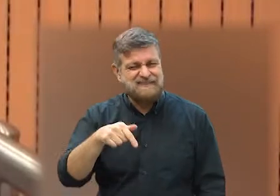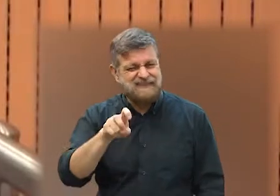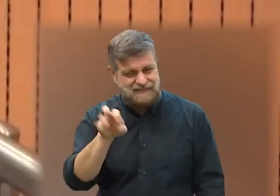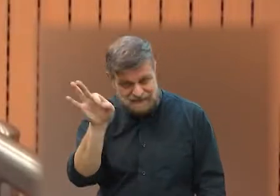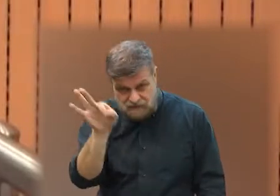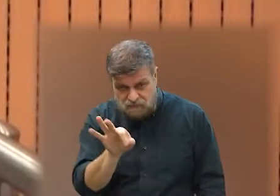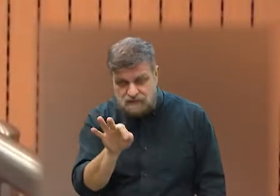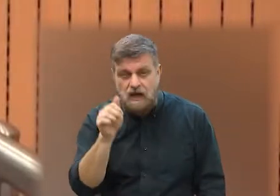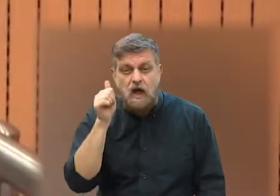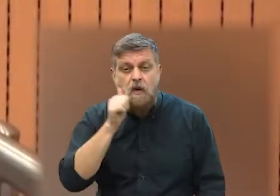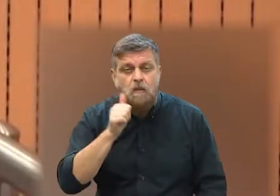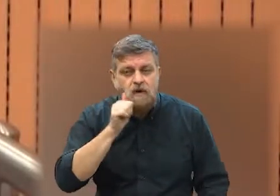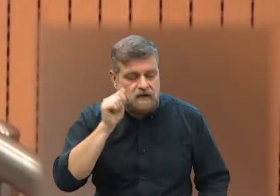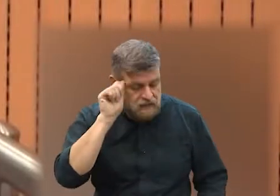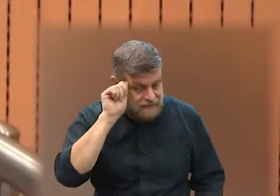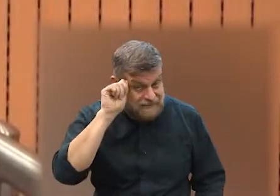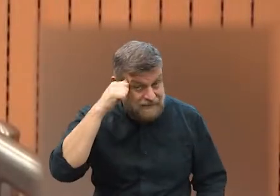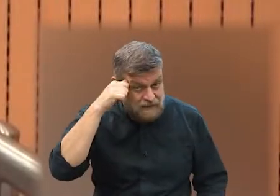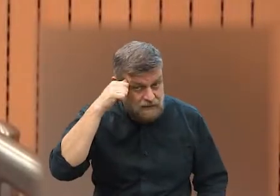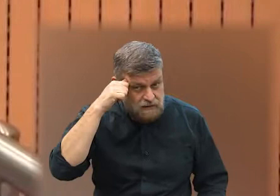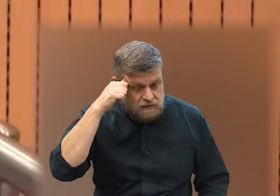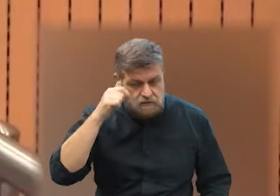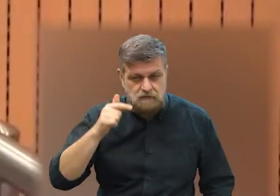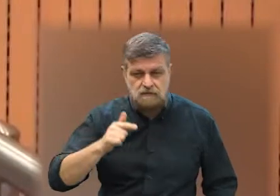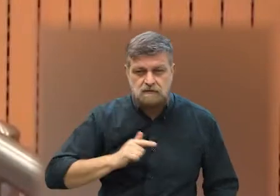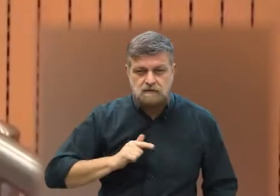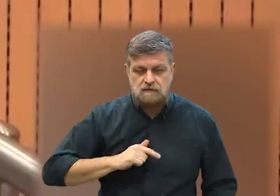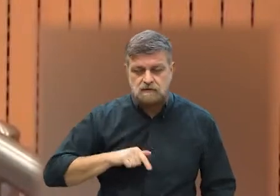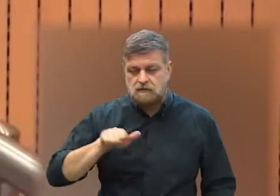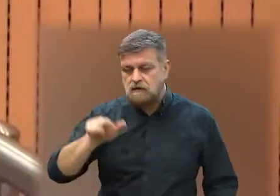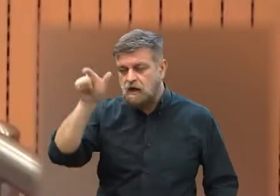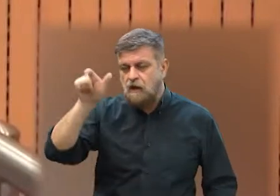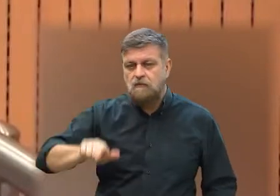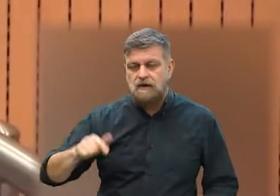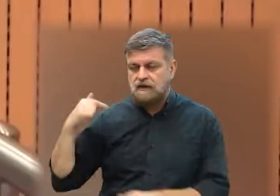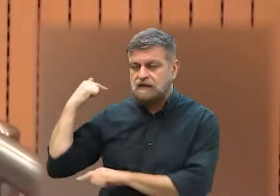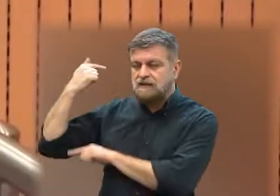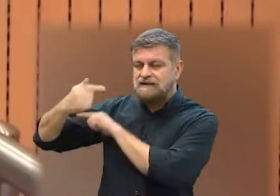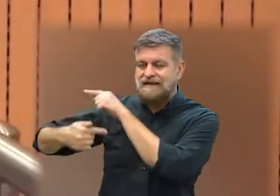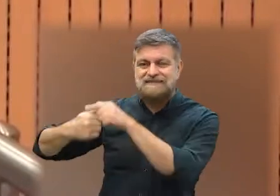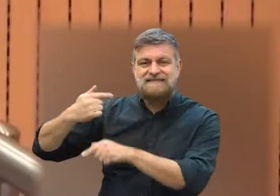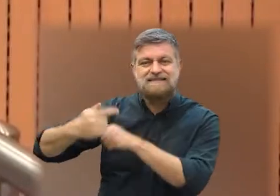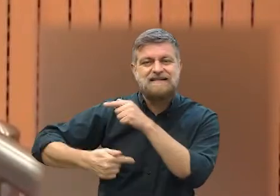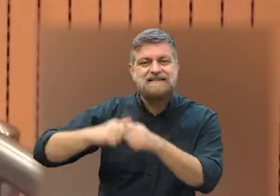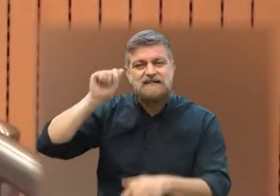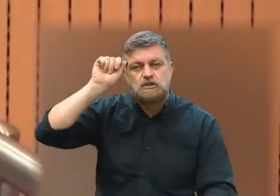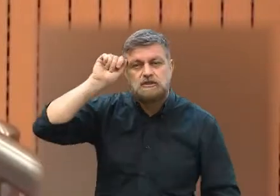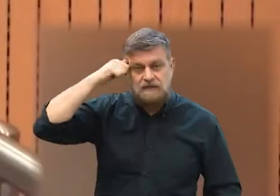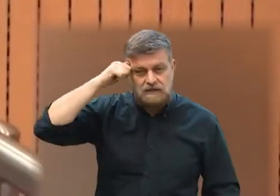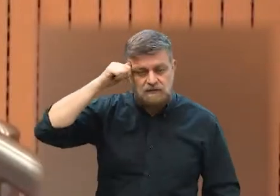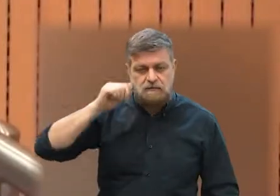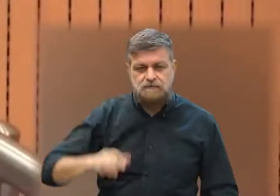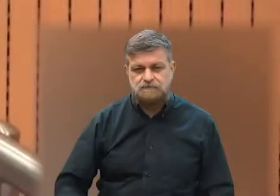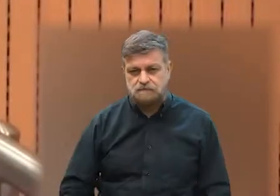75% é mulher negra ou uma afra descendente.